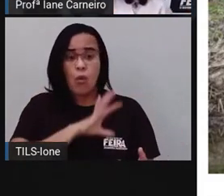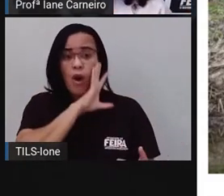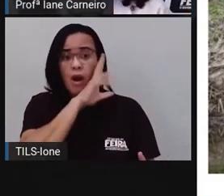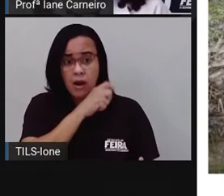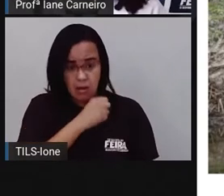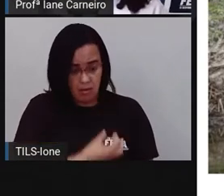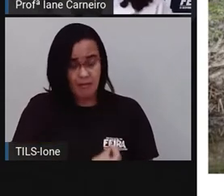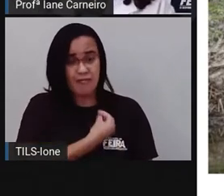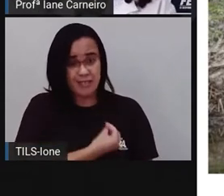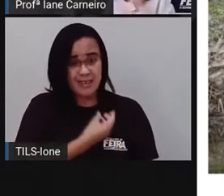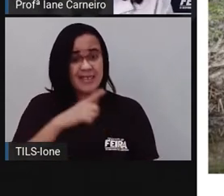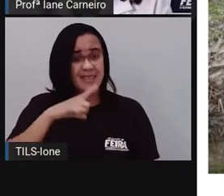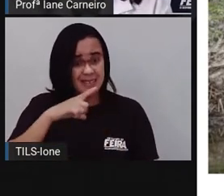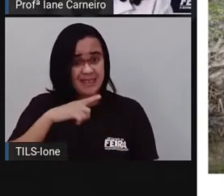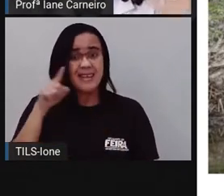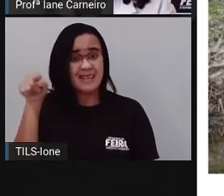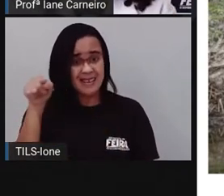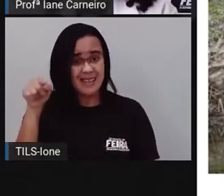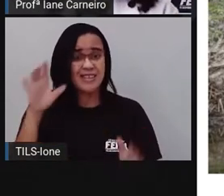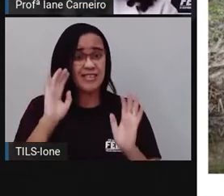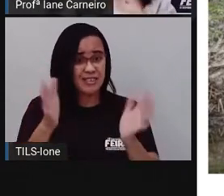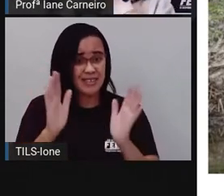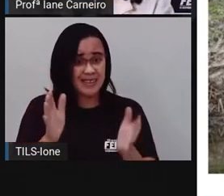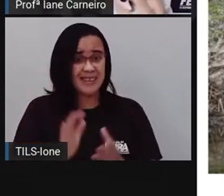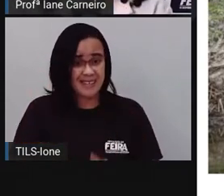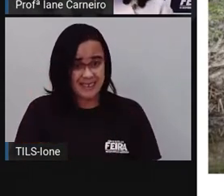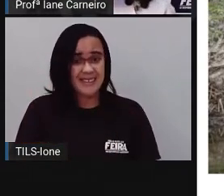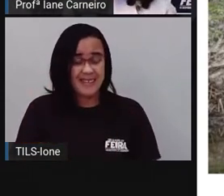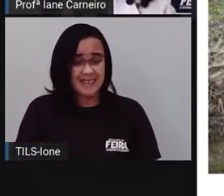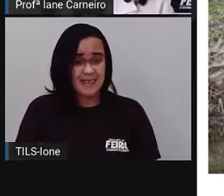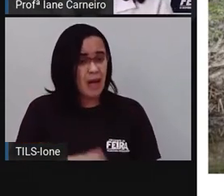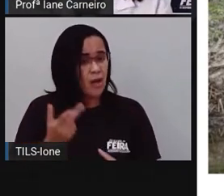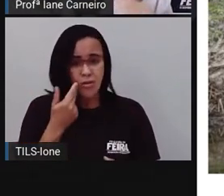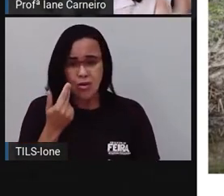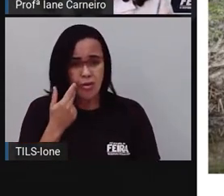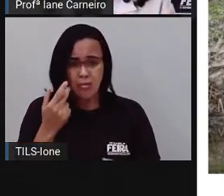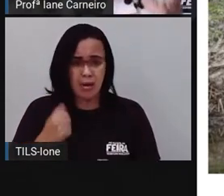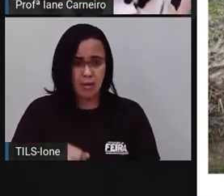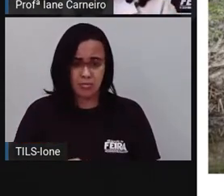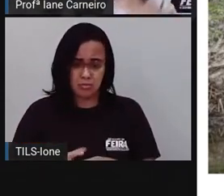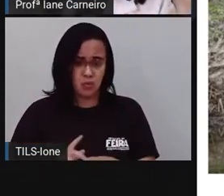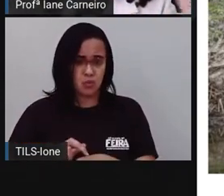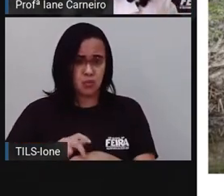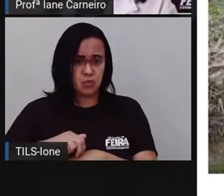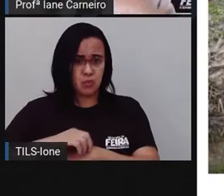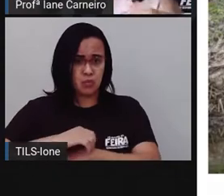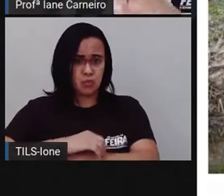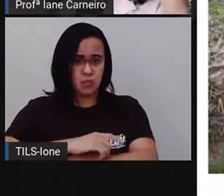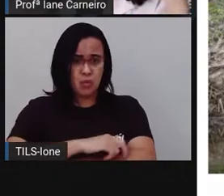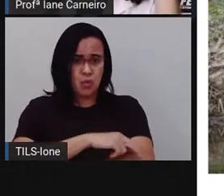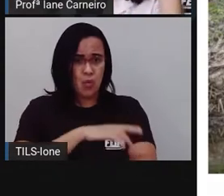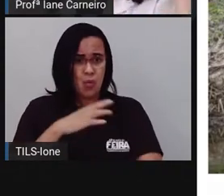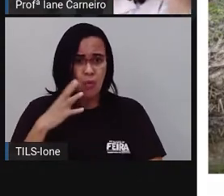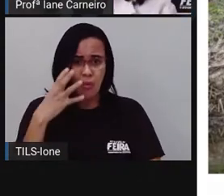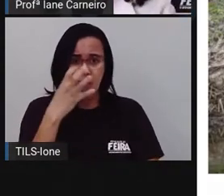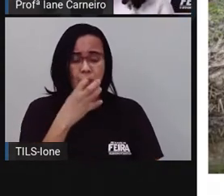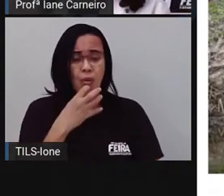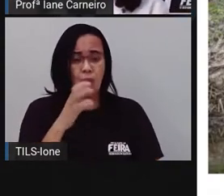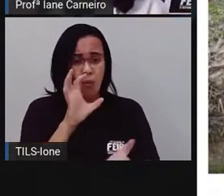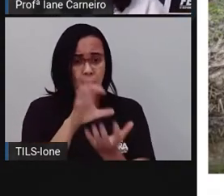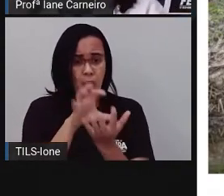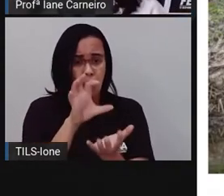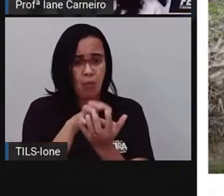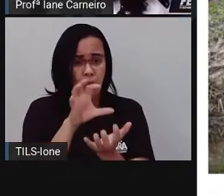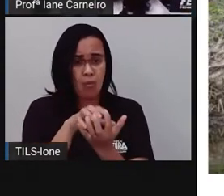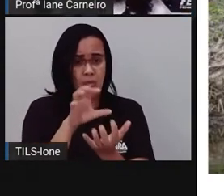construídas lá. Então, é normal. O instinto deles, né? Selvagem. O nome já diz. Olha o instinto. Eles não raciocinam